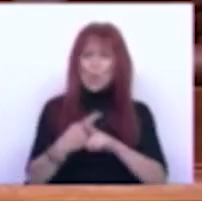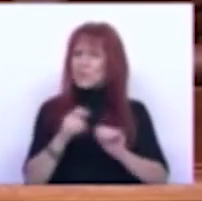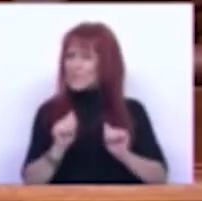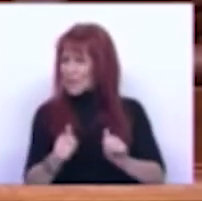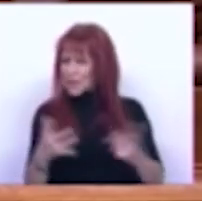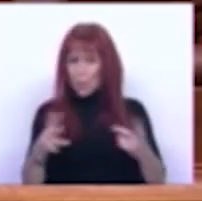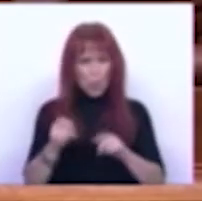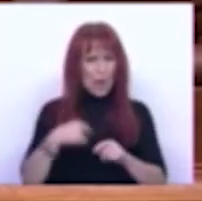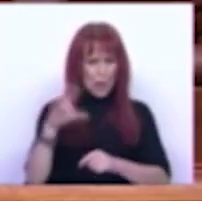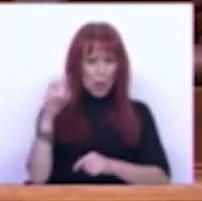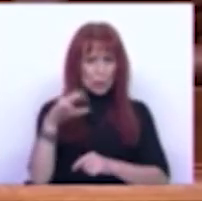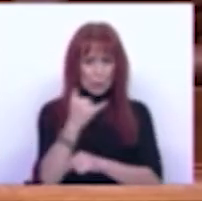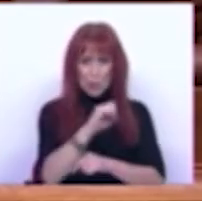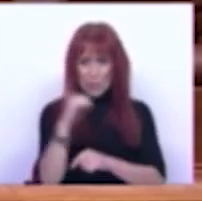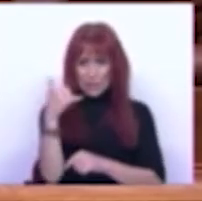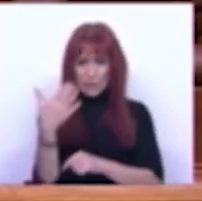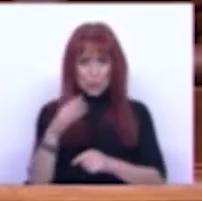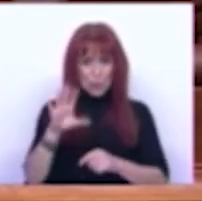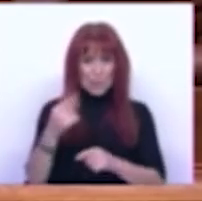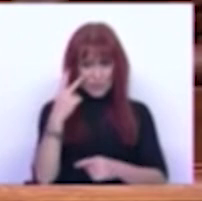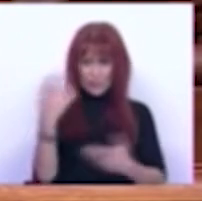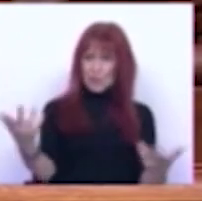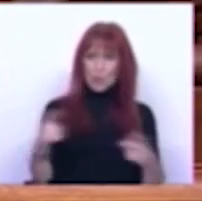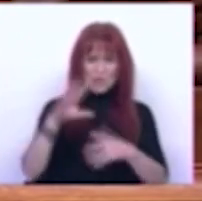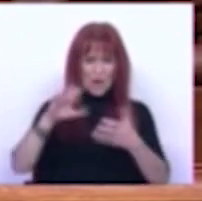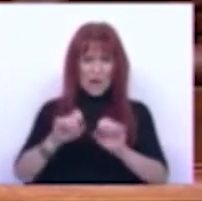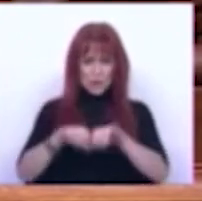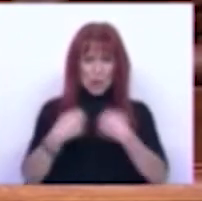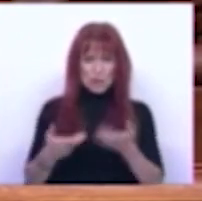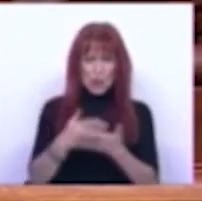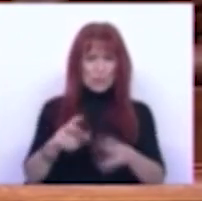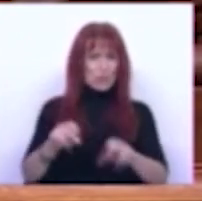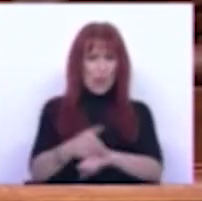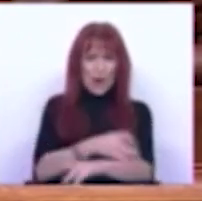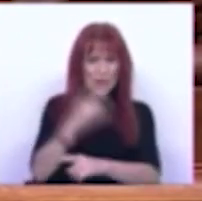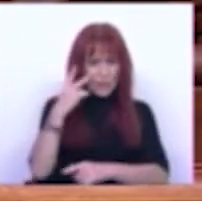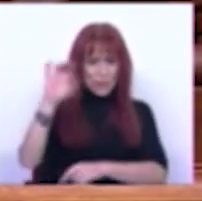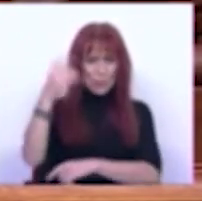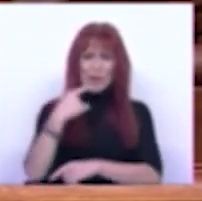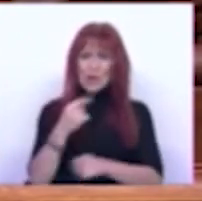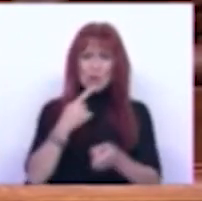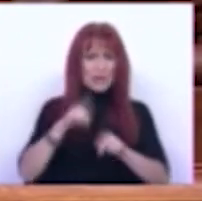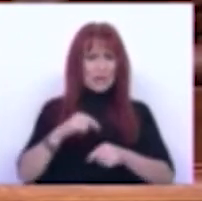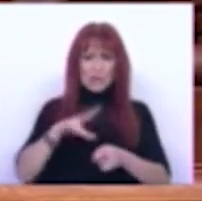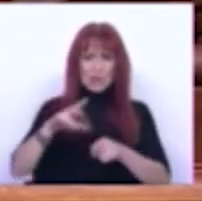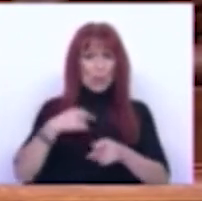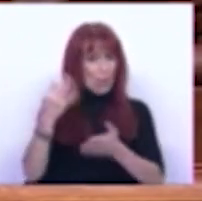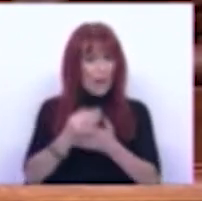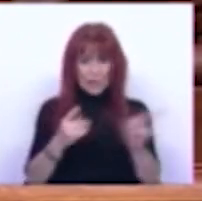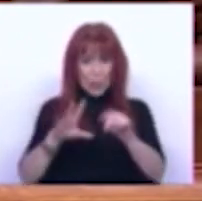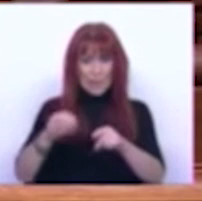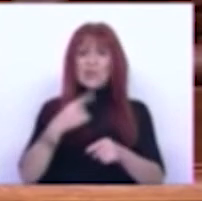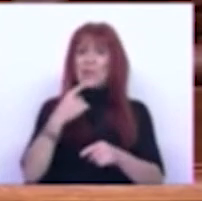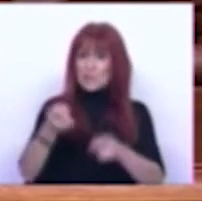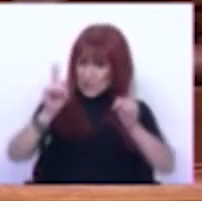certa quando em outubro de 2021 o país se viu a braços com uma crise socioeconómica sem precedentes o PAN disse que não faltaria ao país e nessa